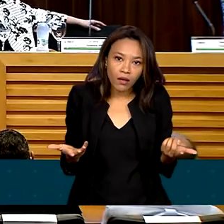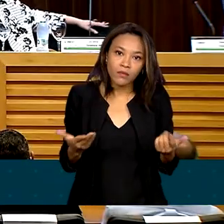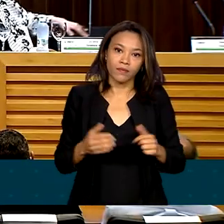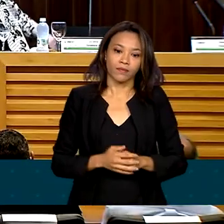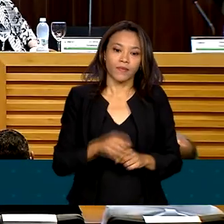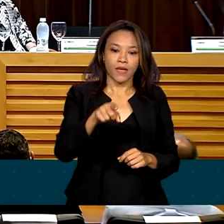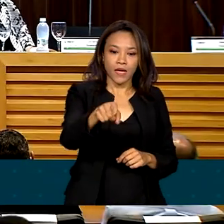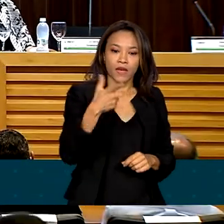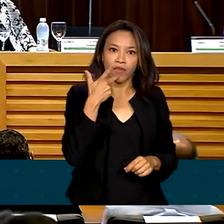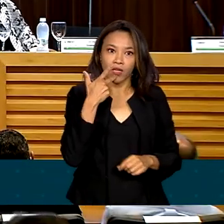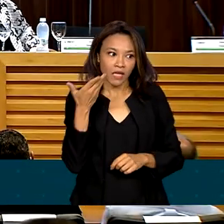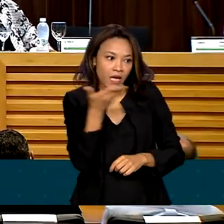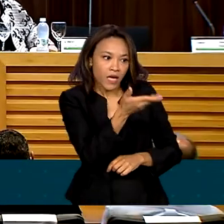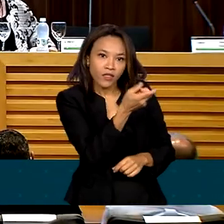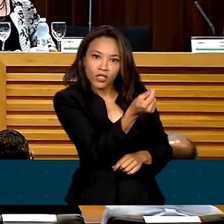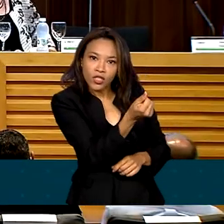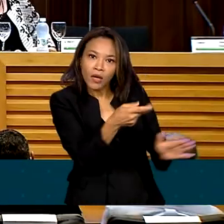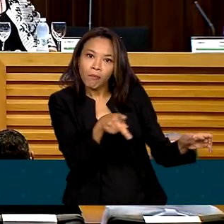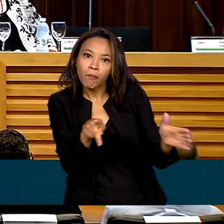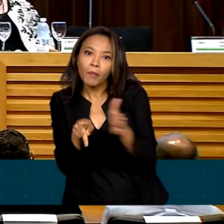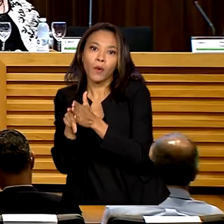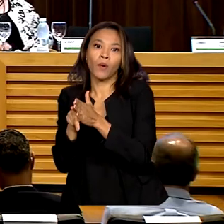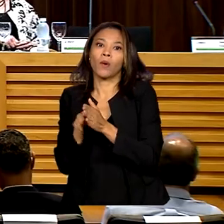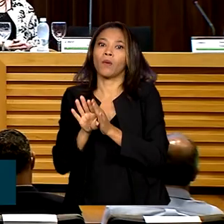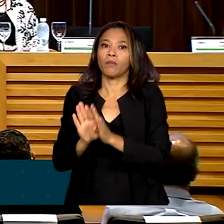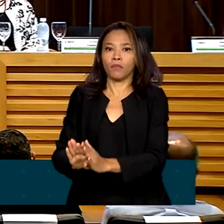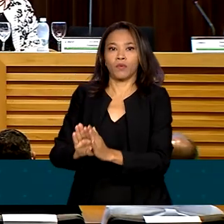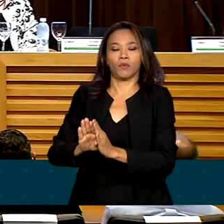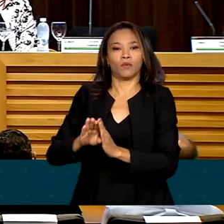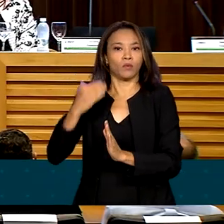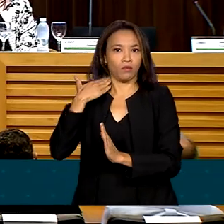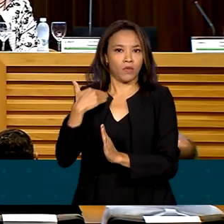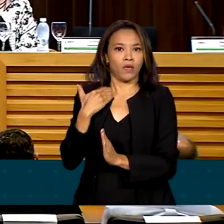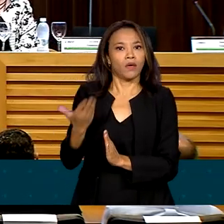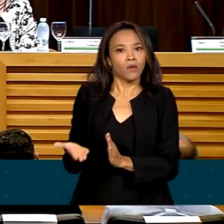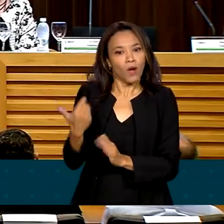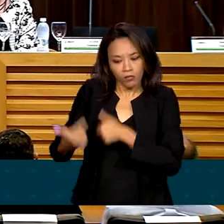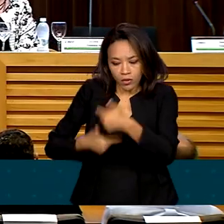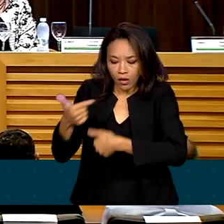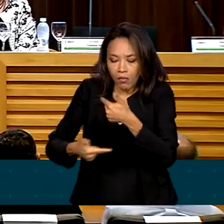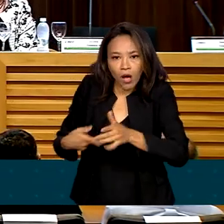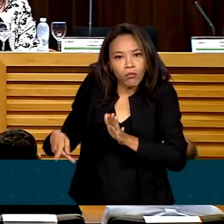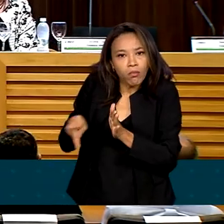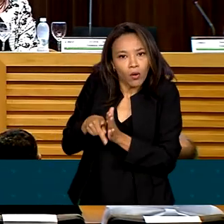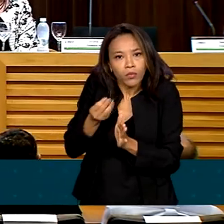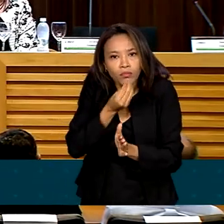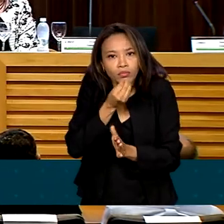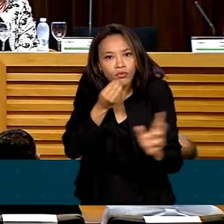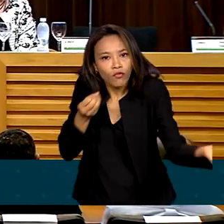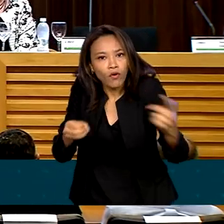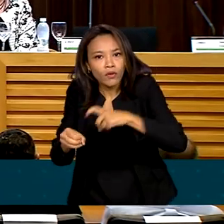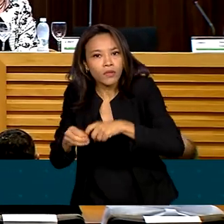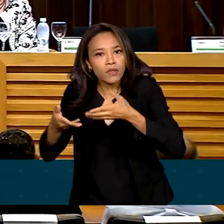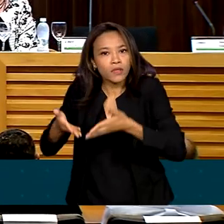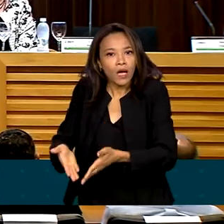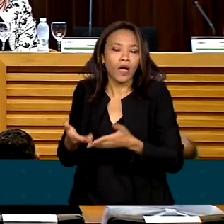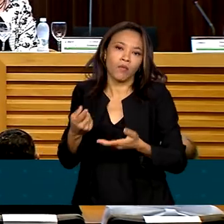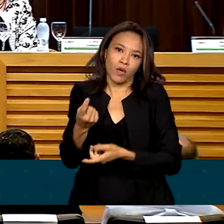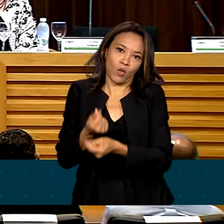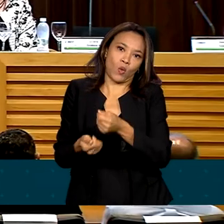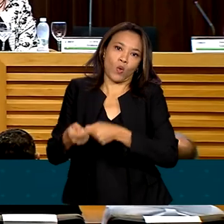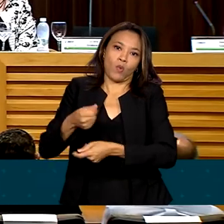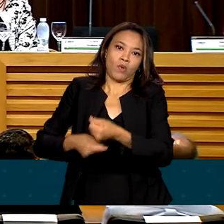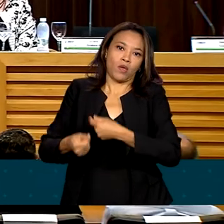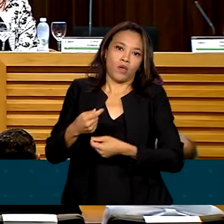próprio do banco e aquilo que o nosso trabalho da instituição realizou e que deveria voltar para a economia como crédito,